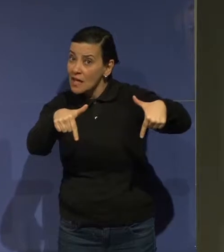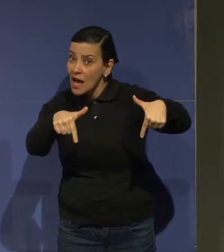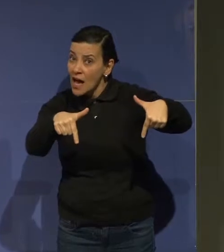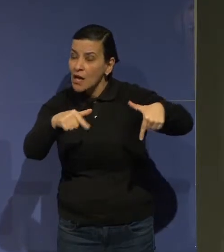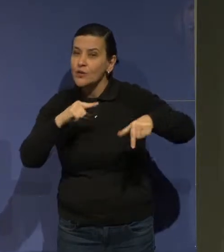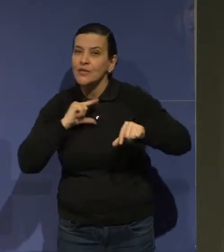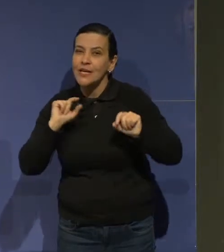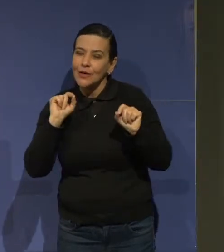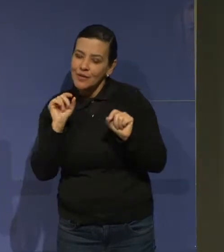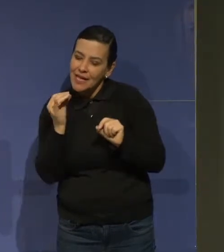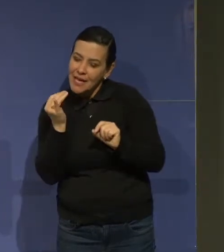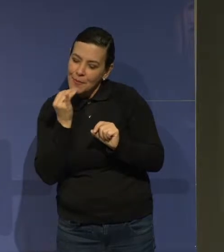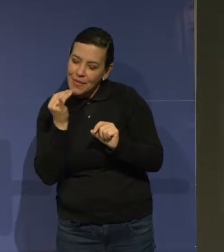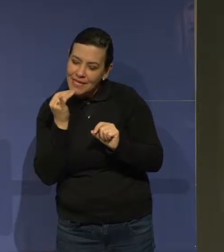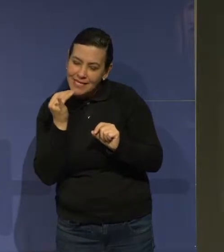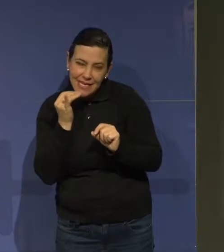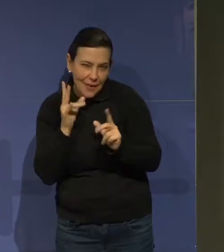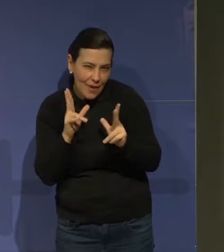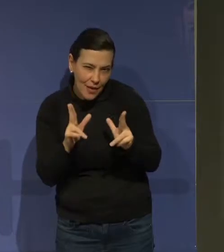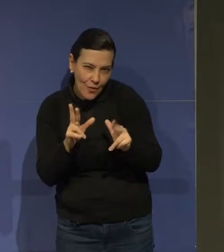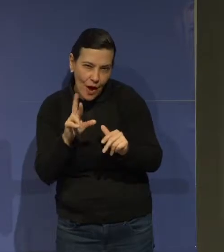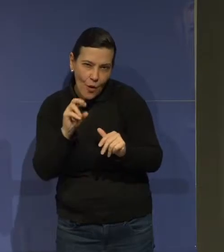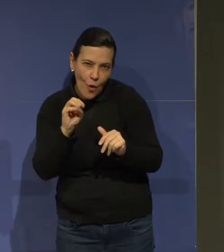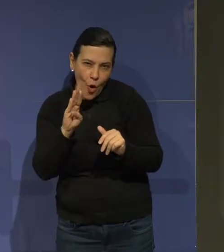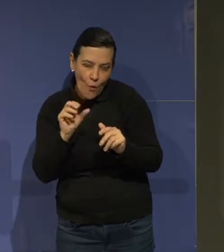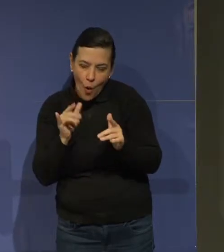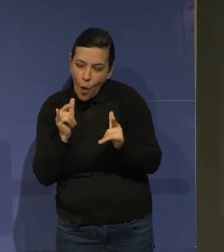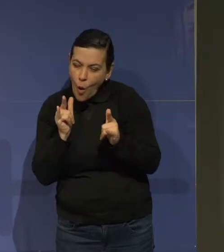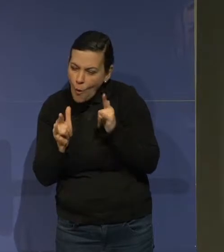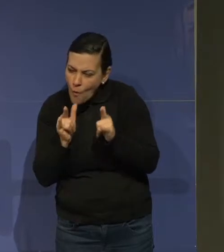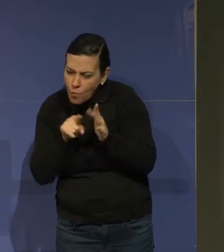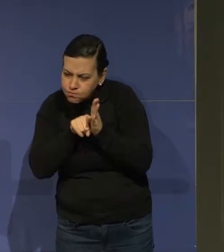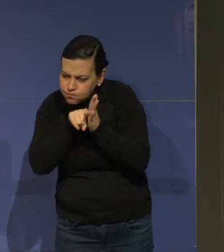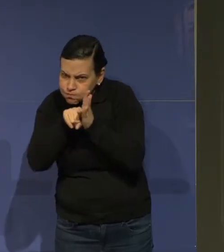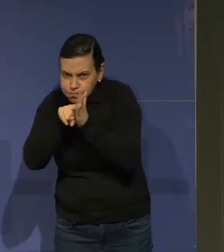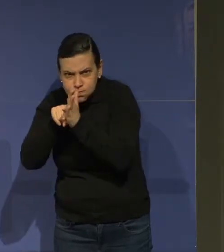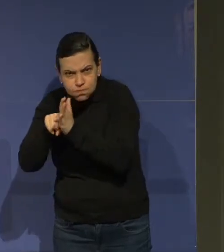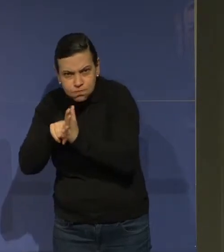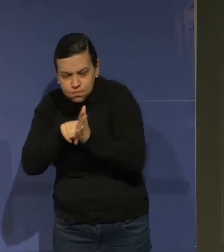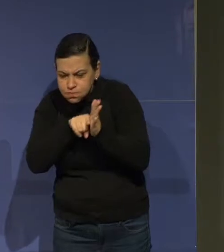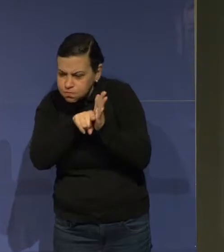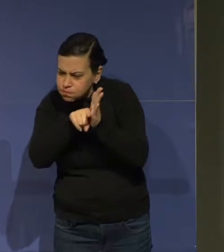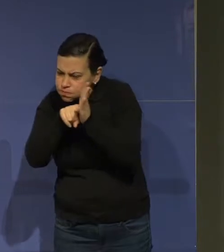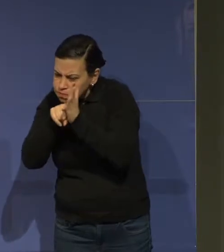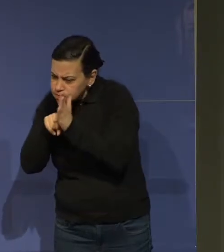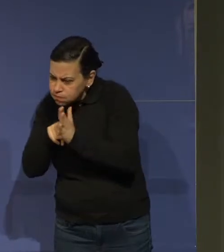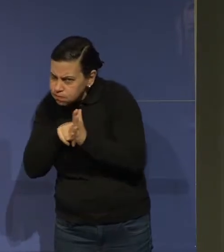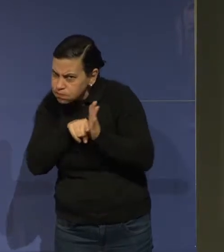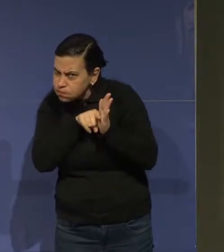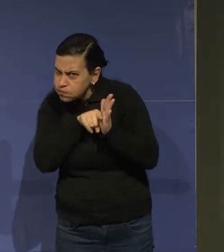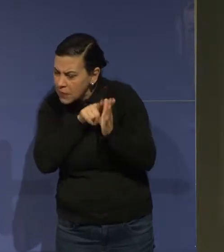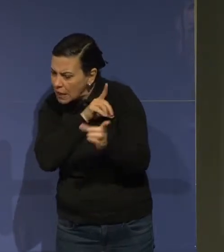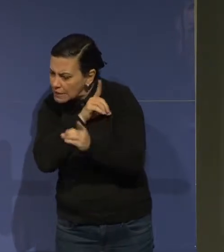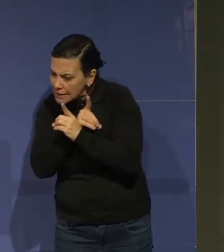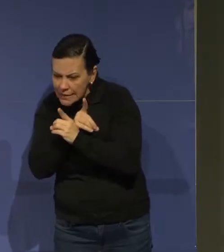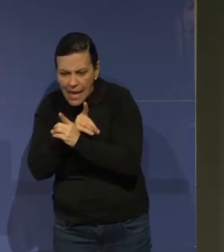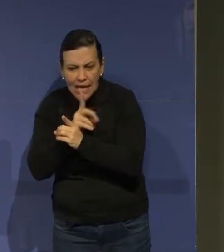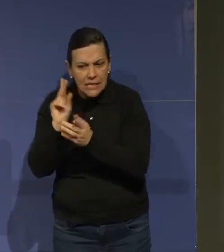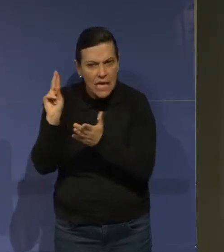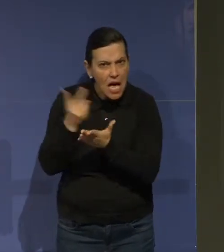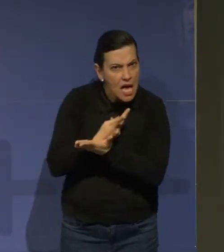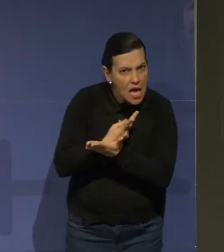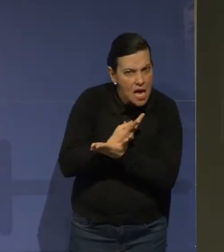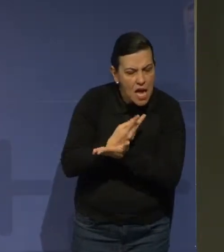robozinho que vasculha as páginas certificadas o tempo inteiro. Se ele detecta algum erro, alguma falha, algum